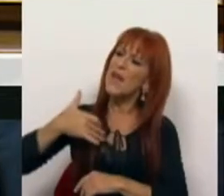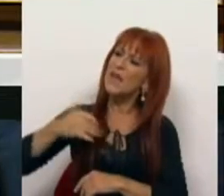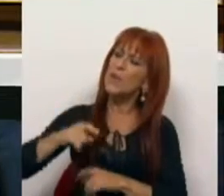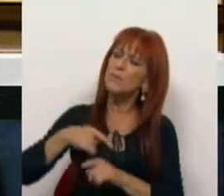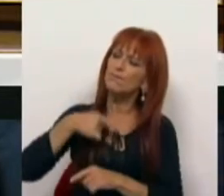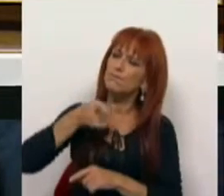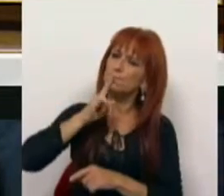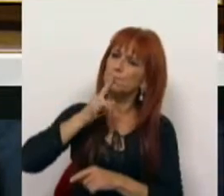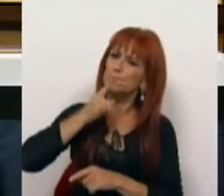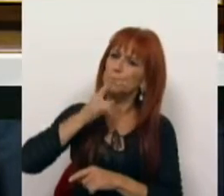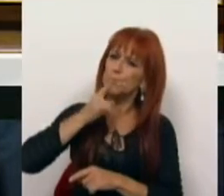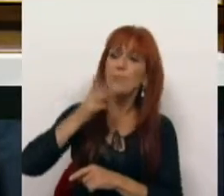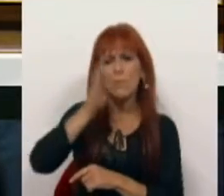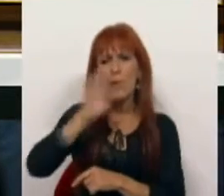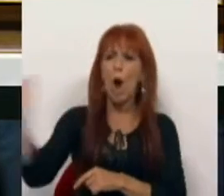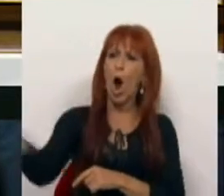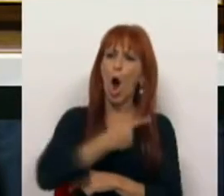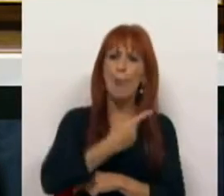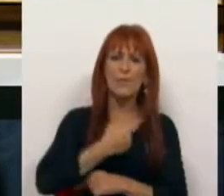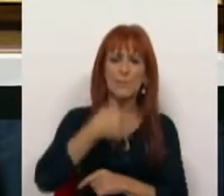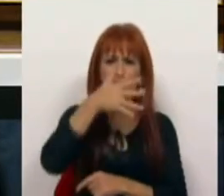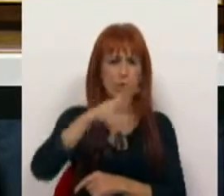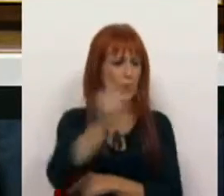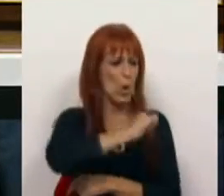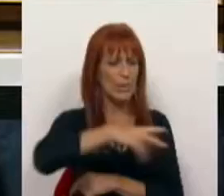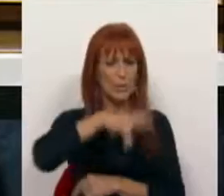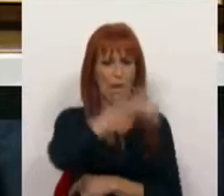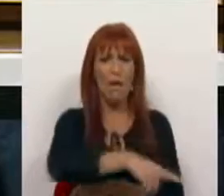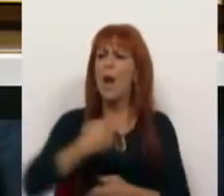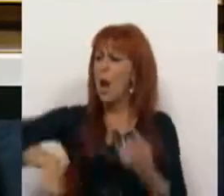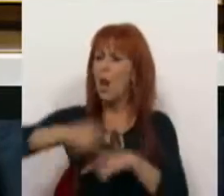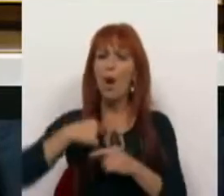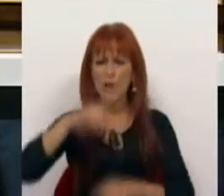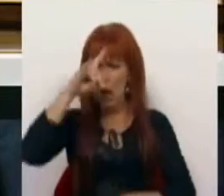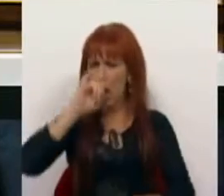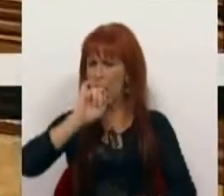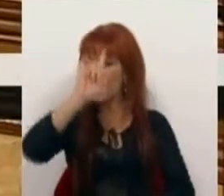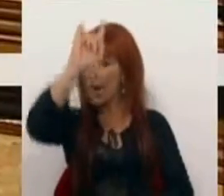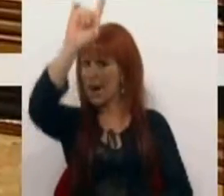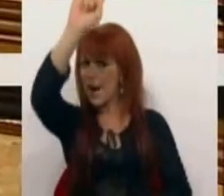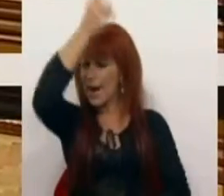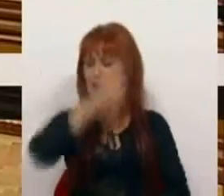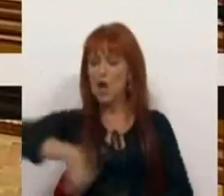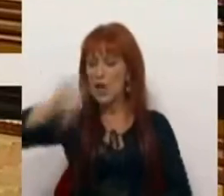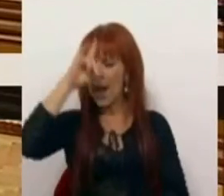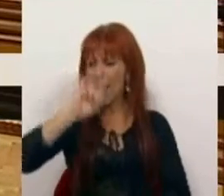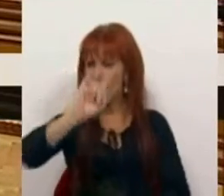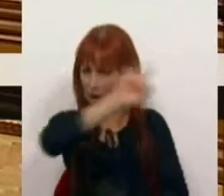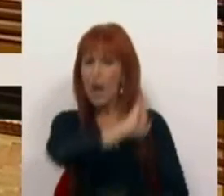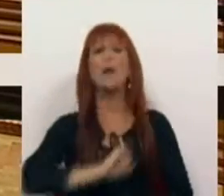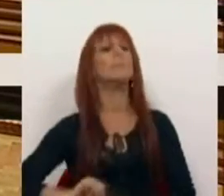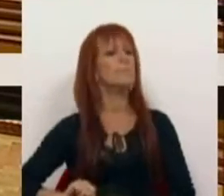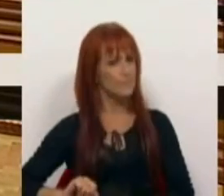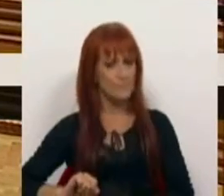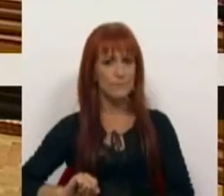CDS, calava e executava o seu preconceito aqui no país. E nós lembramos-nos disso. Nós lembramos-nos disso.